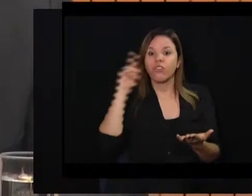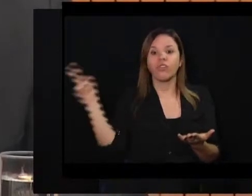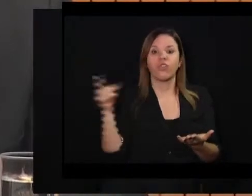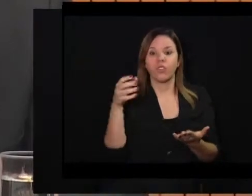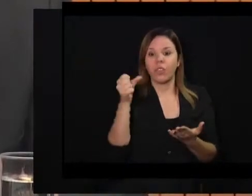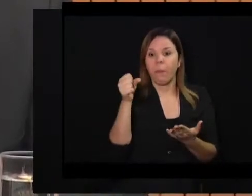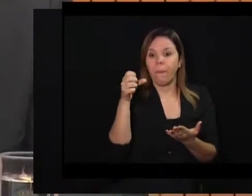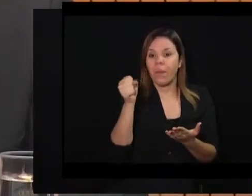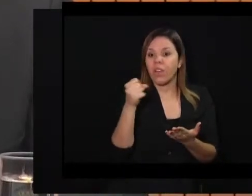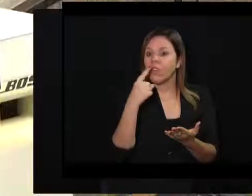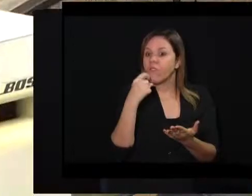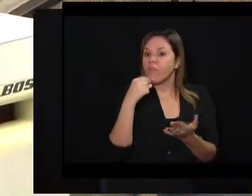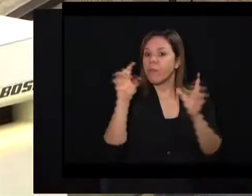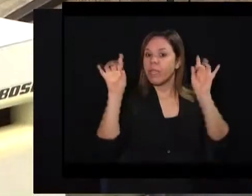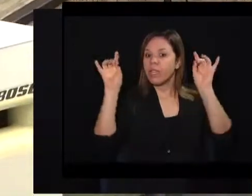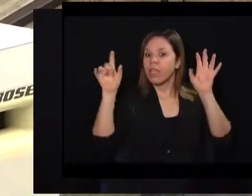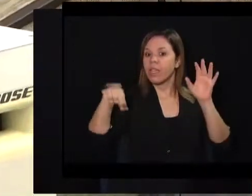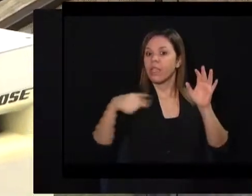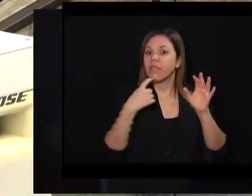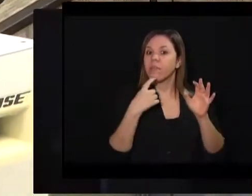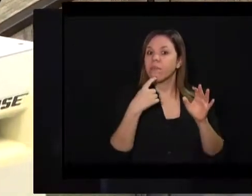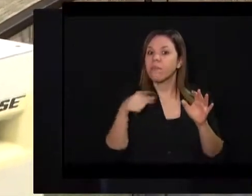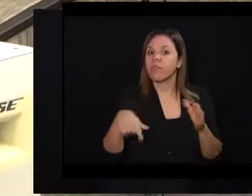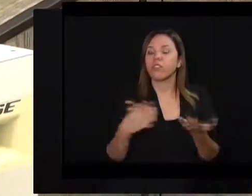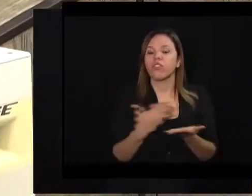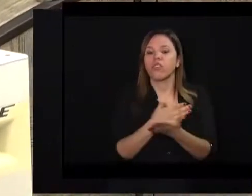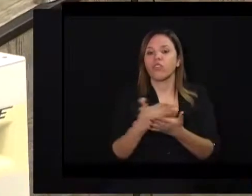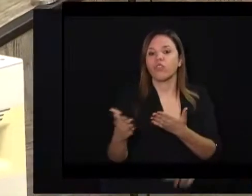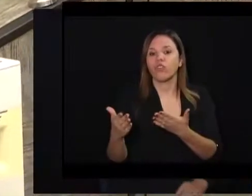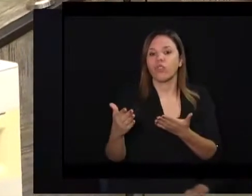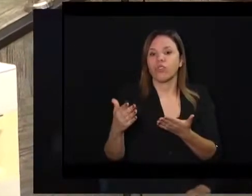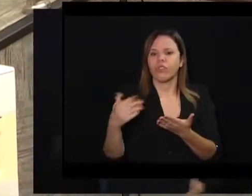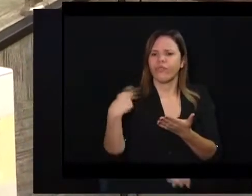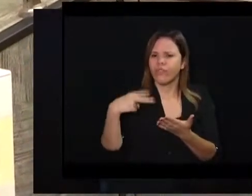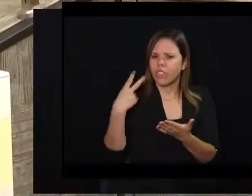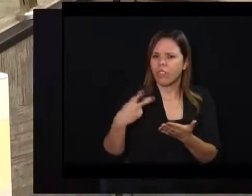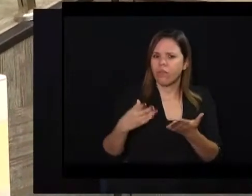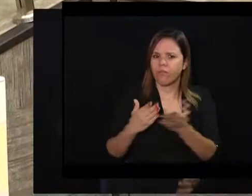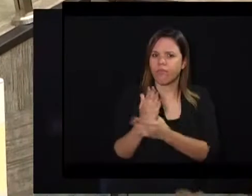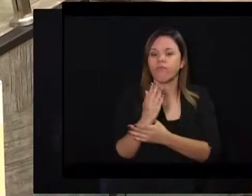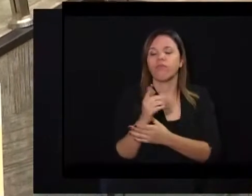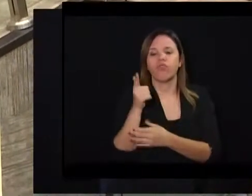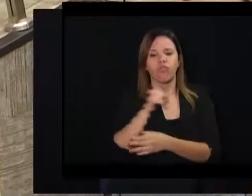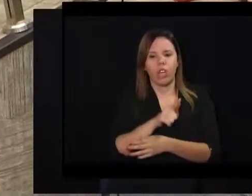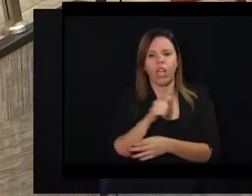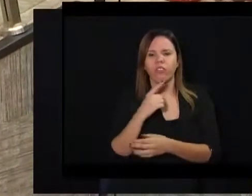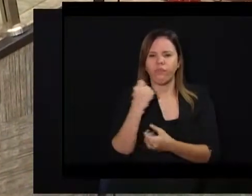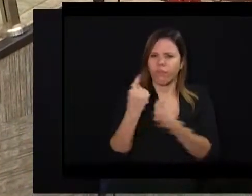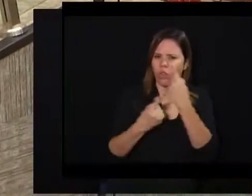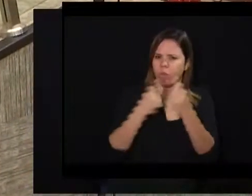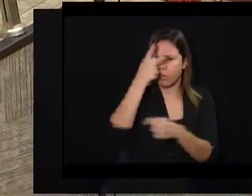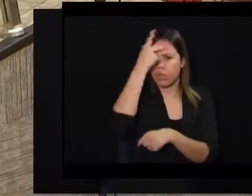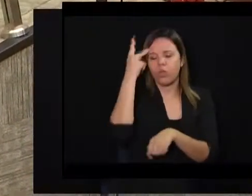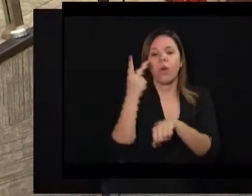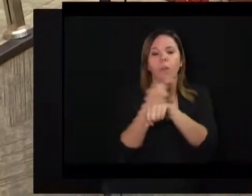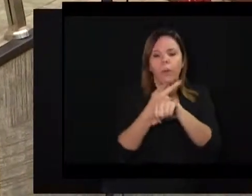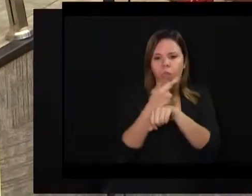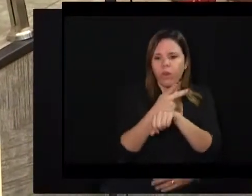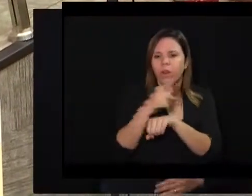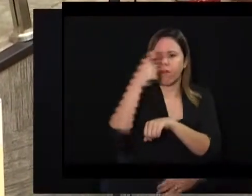na cidade de Campinas. Logo no início do mandato eu já tive algumas pessoas me procurando